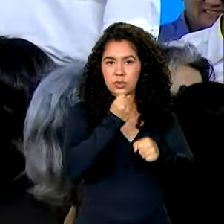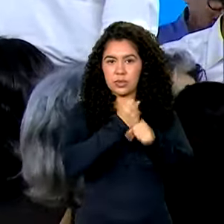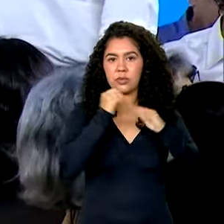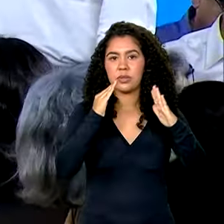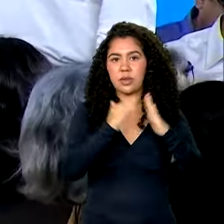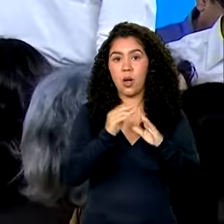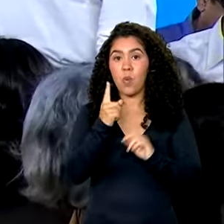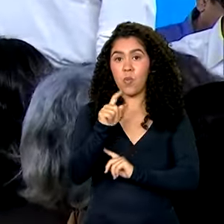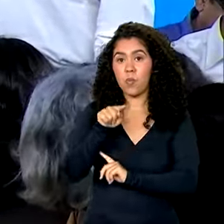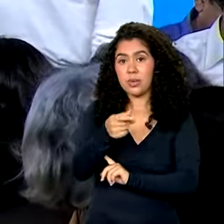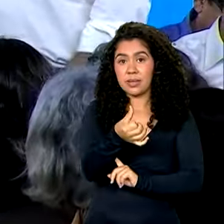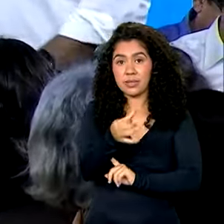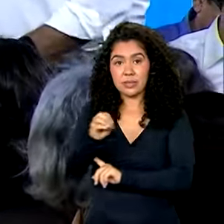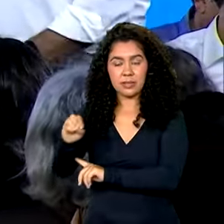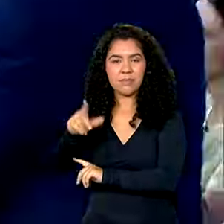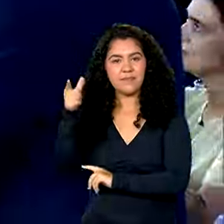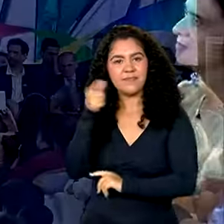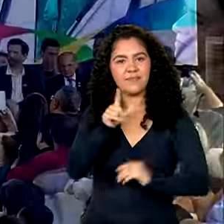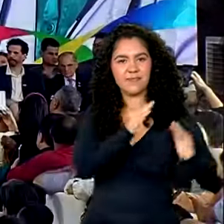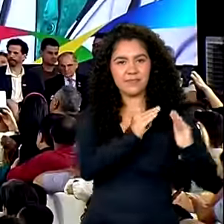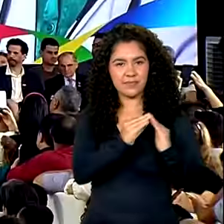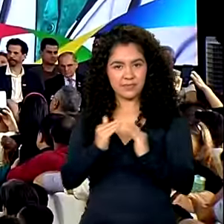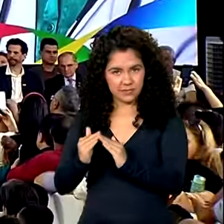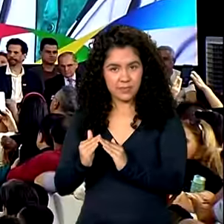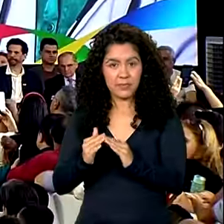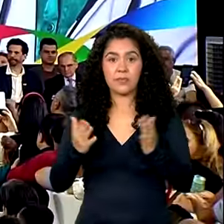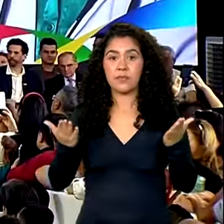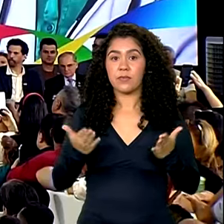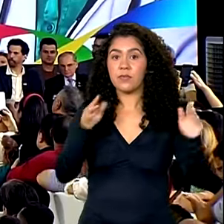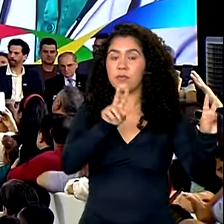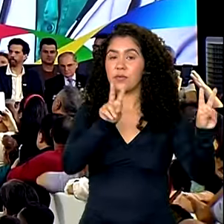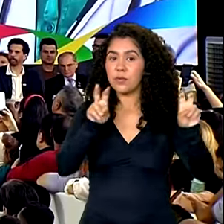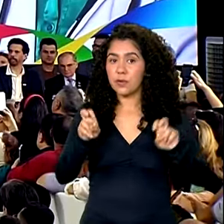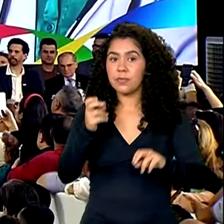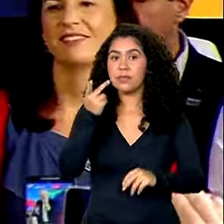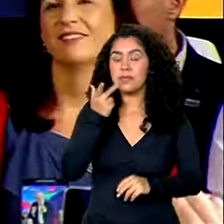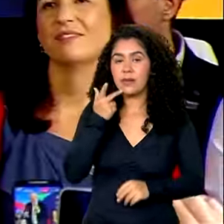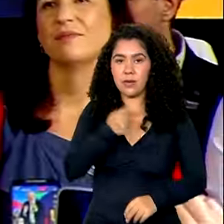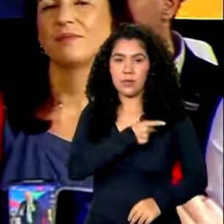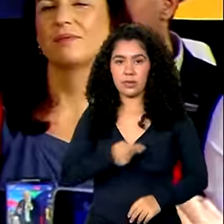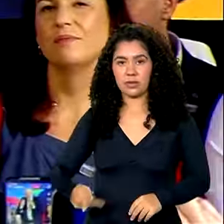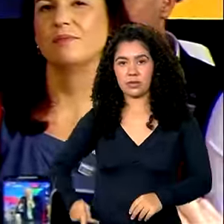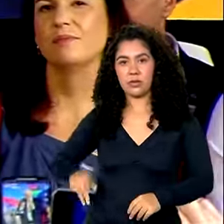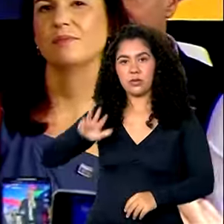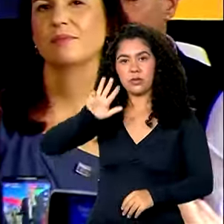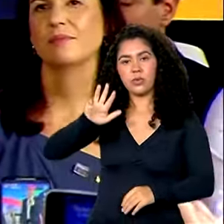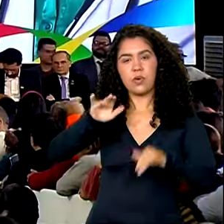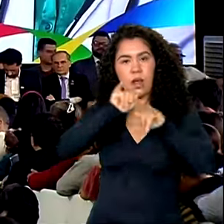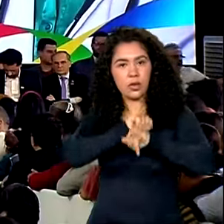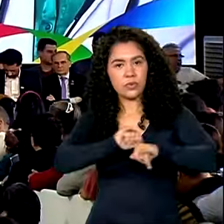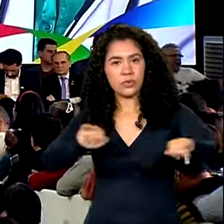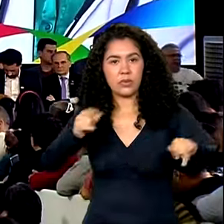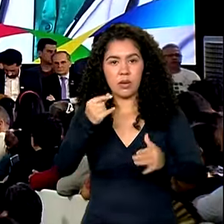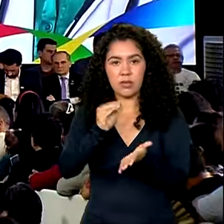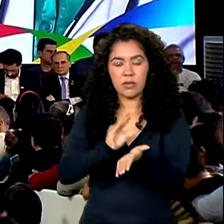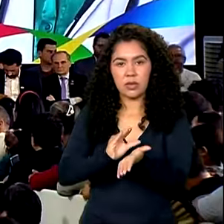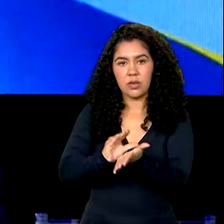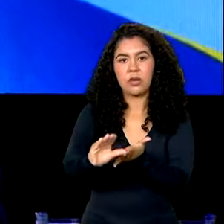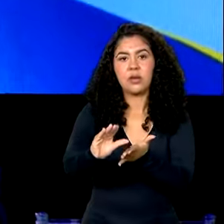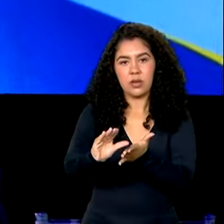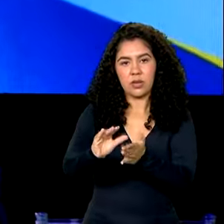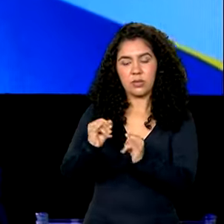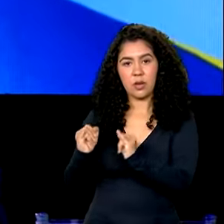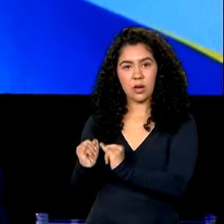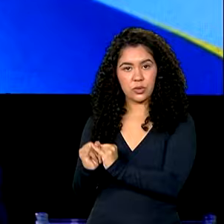vão ser beneficiadas com as moradias. Ainda no Ceará, o presidente Lula anuncia investimentos em instituições federais